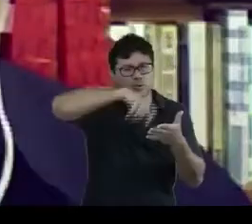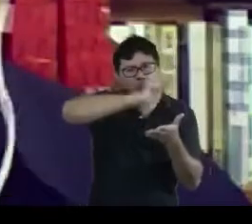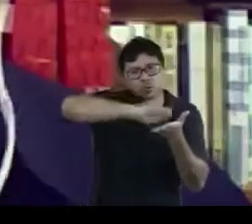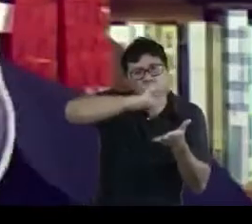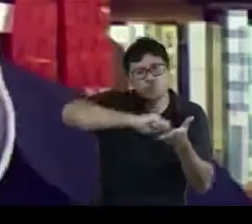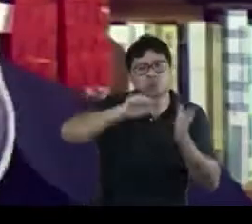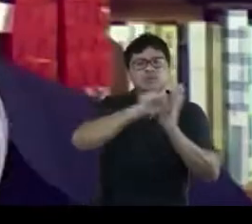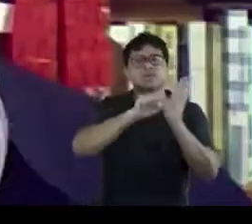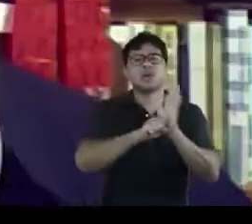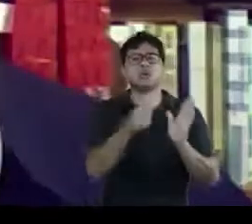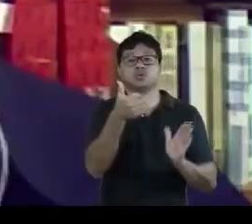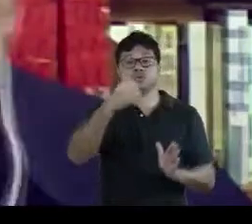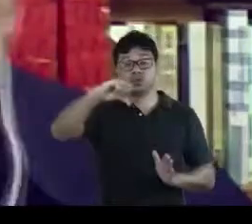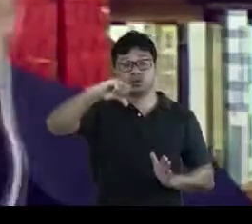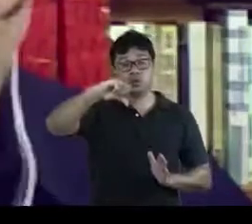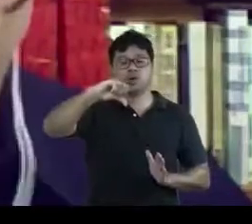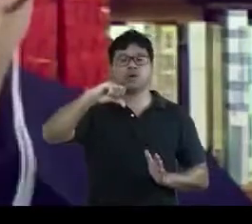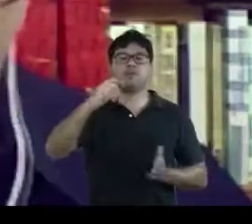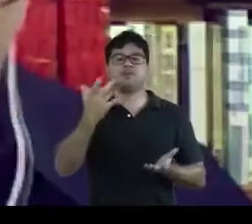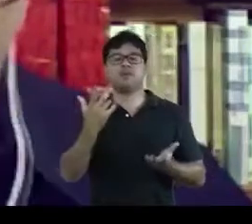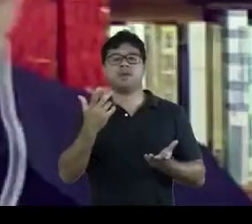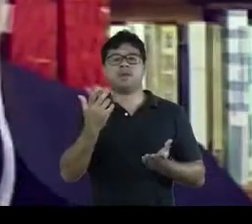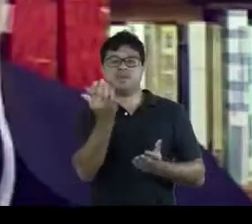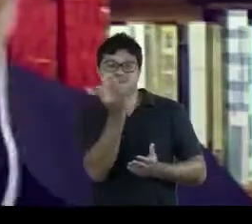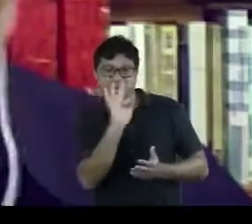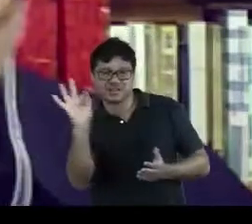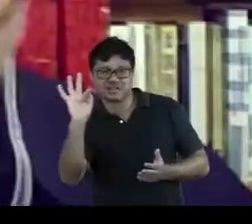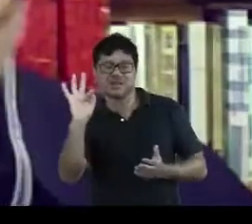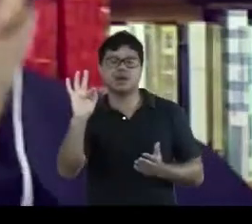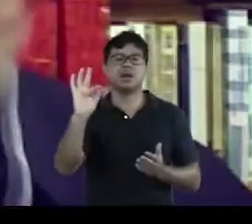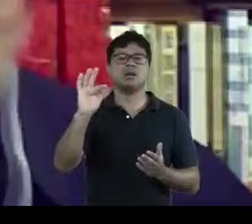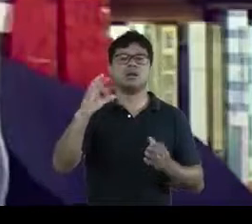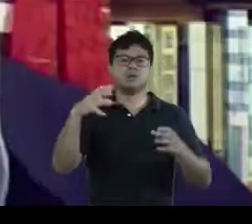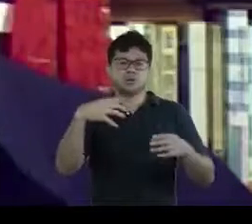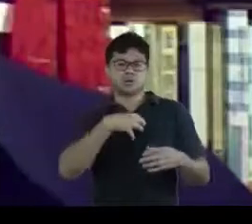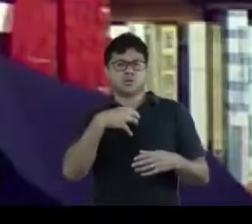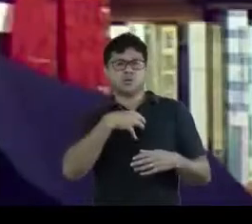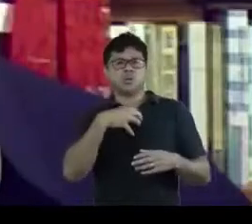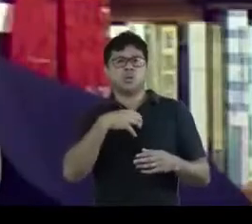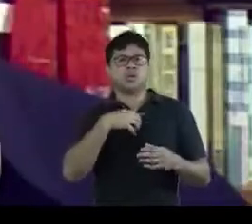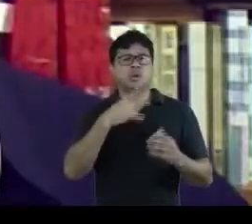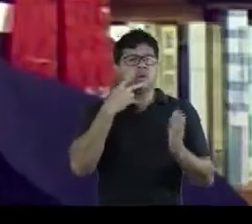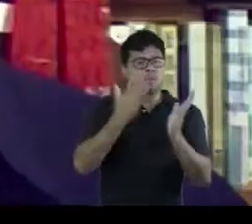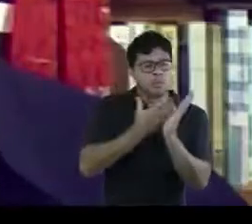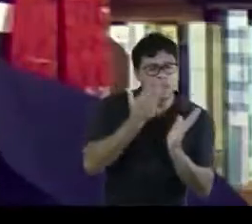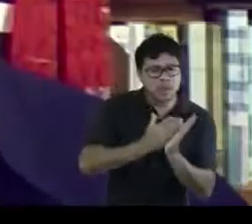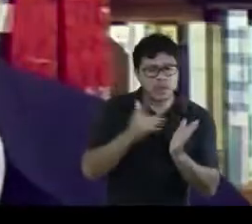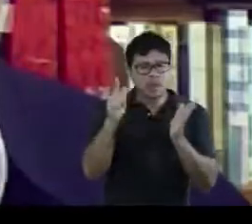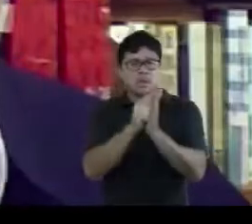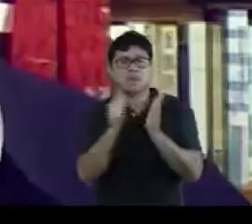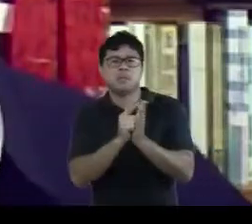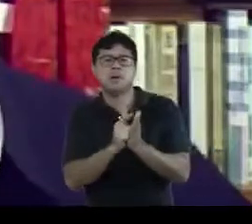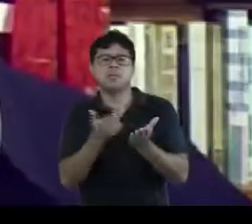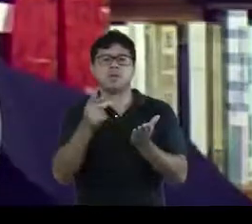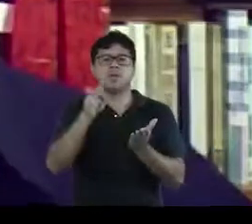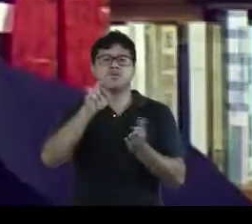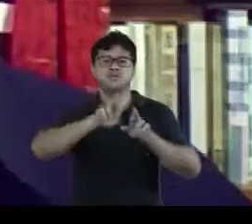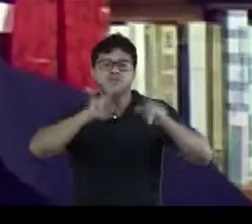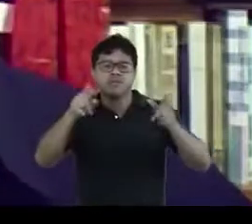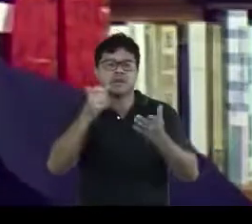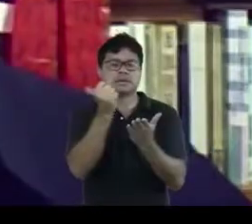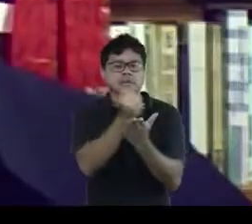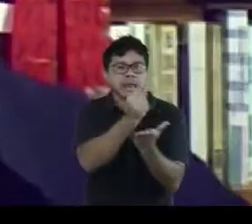XIX, de edição francesa, em grande formato, em duas colunas, em papel velhinho, em